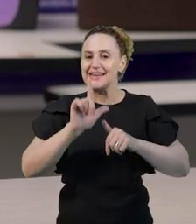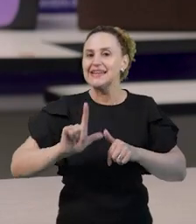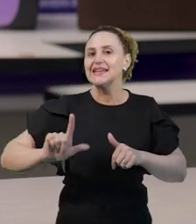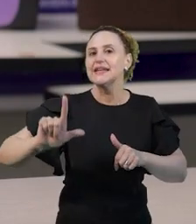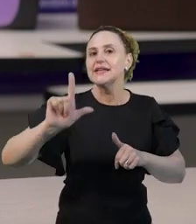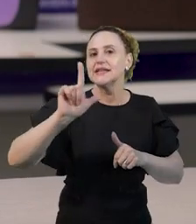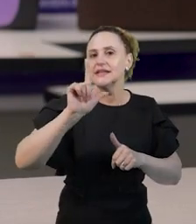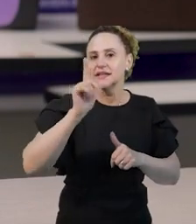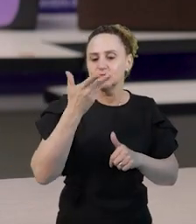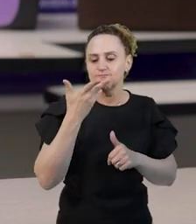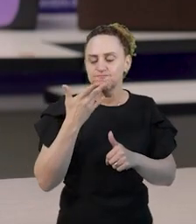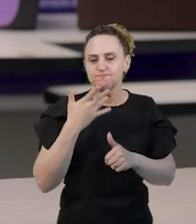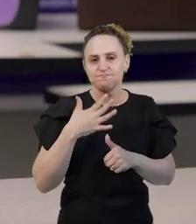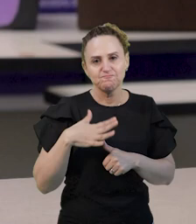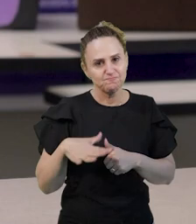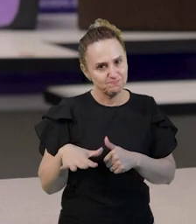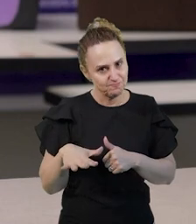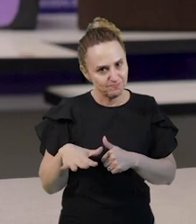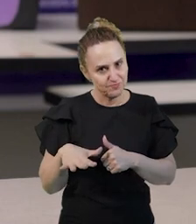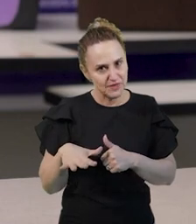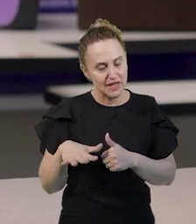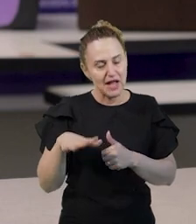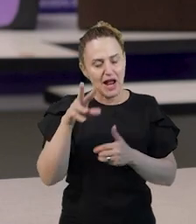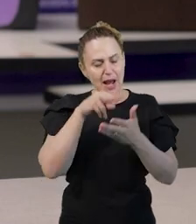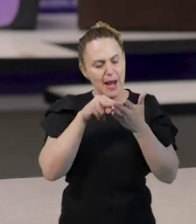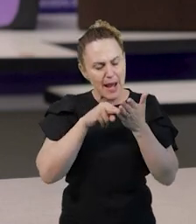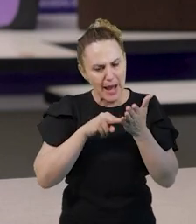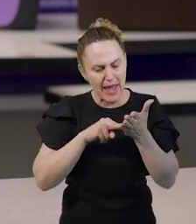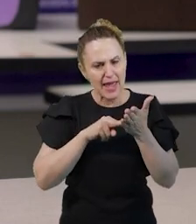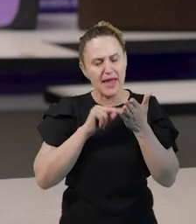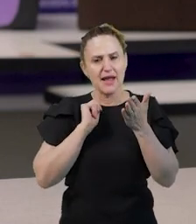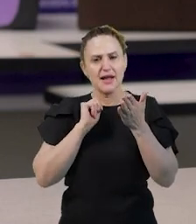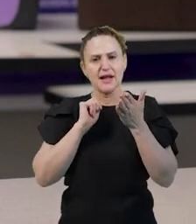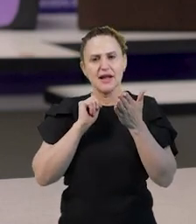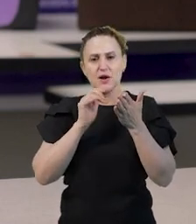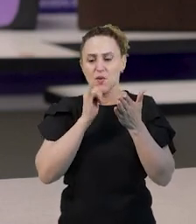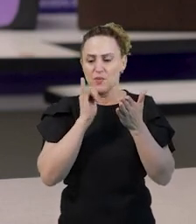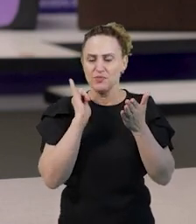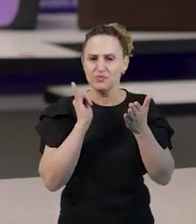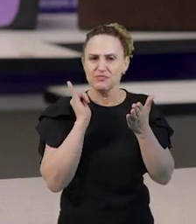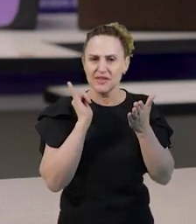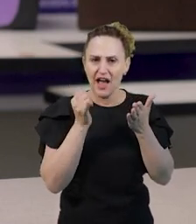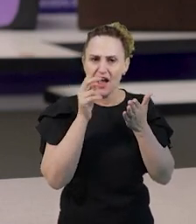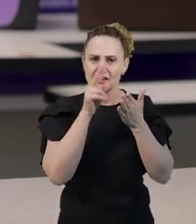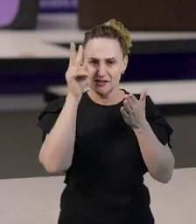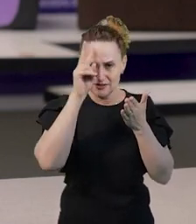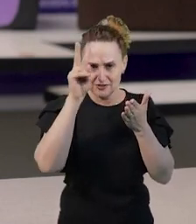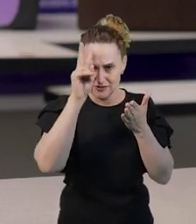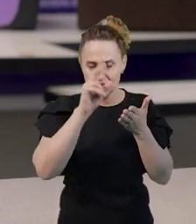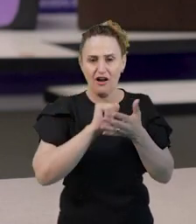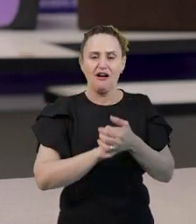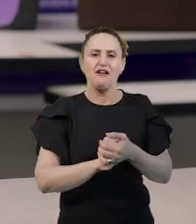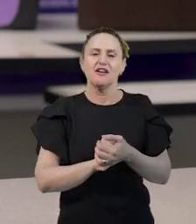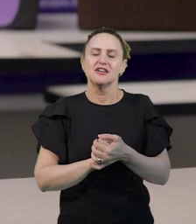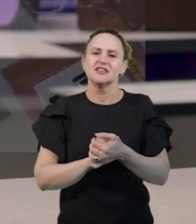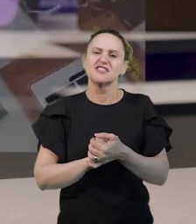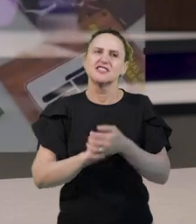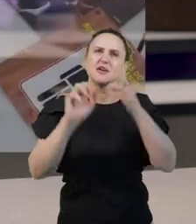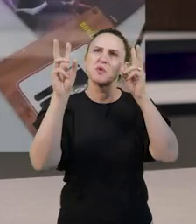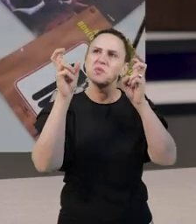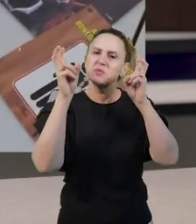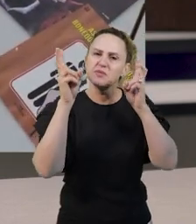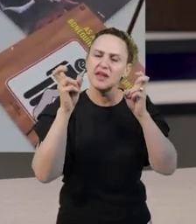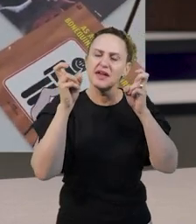ler e contar diferentes histórias às crianças, sejam curtas, longas, com temas variados, em